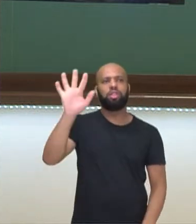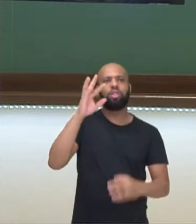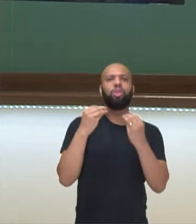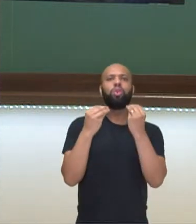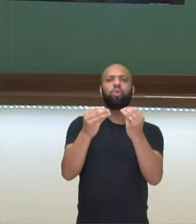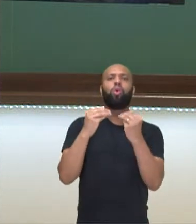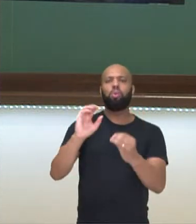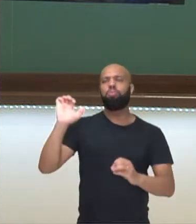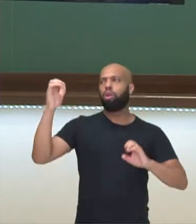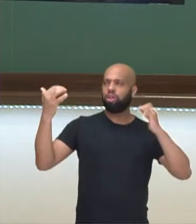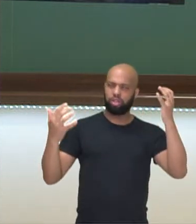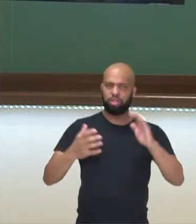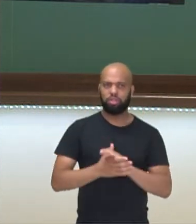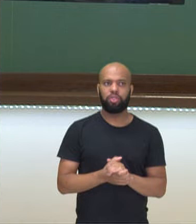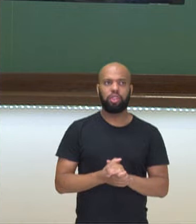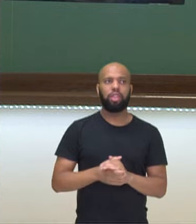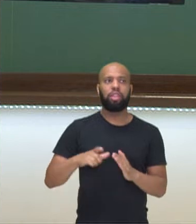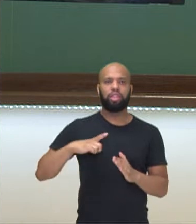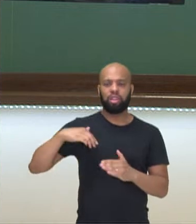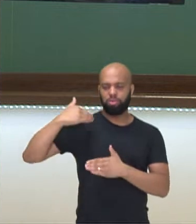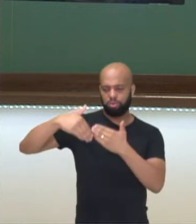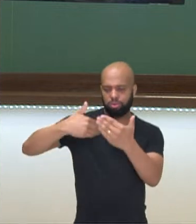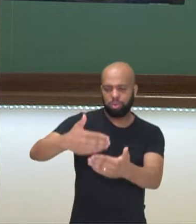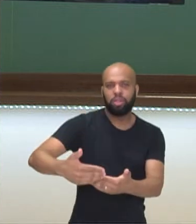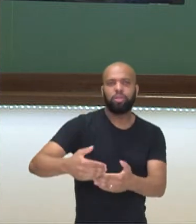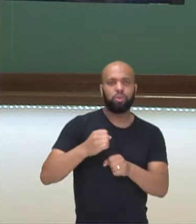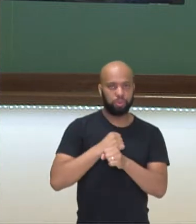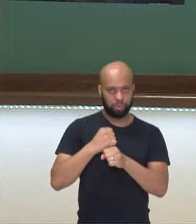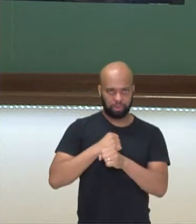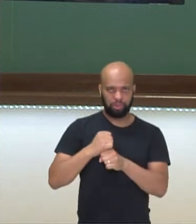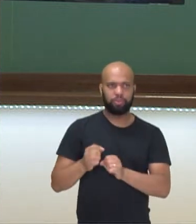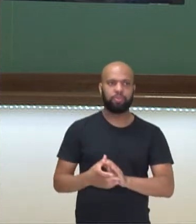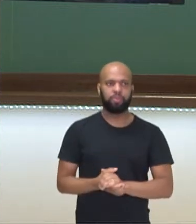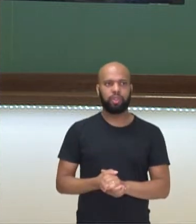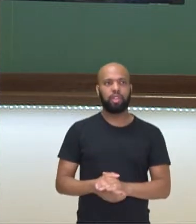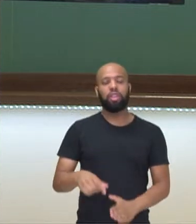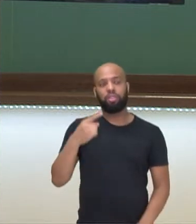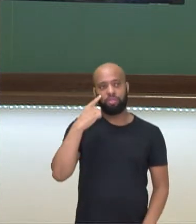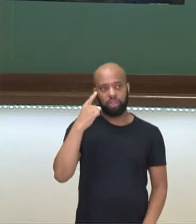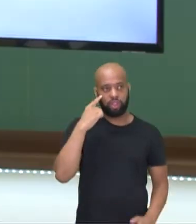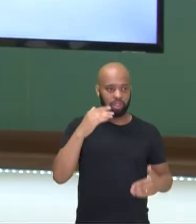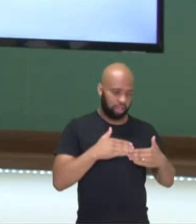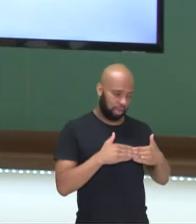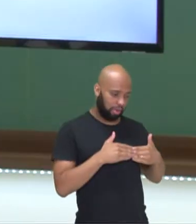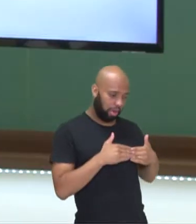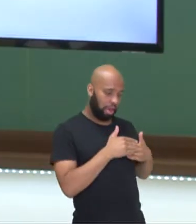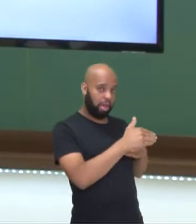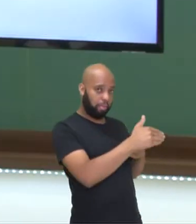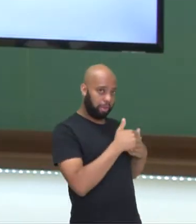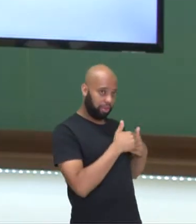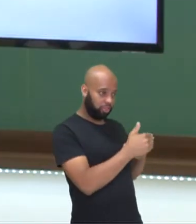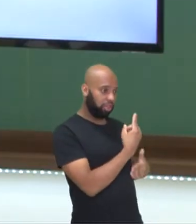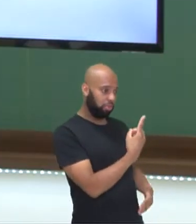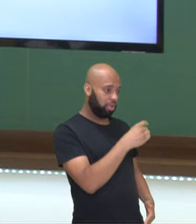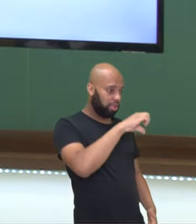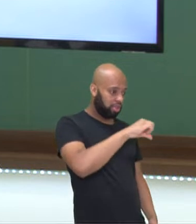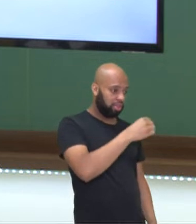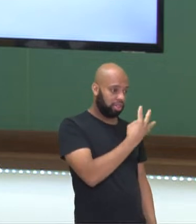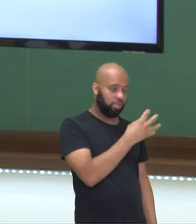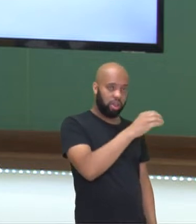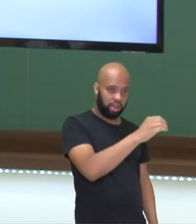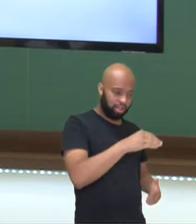foi se dando ao longo das décadas? Vejam que a partir, ou principalmente em 1940,